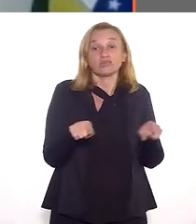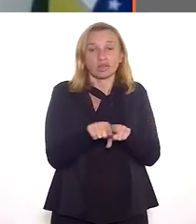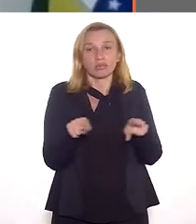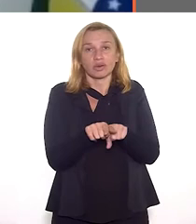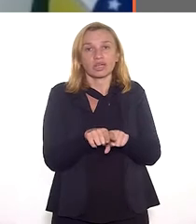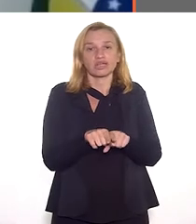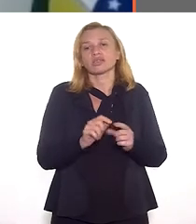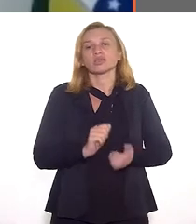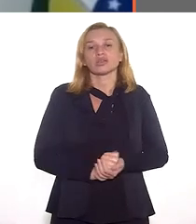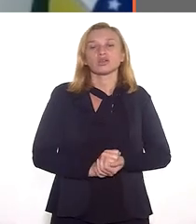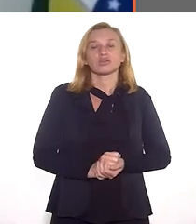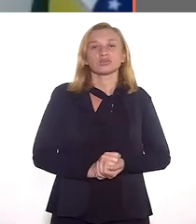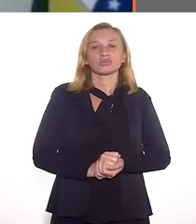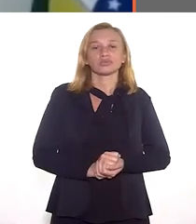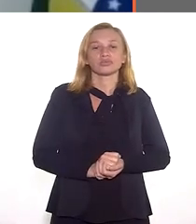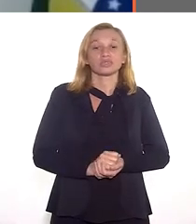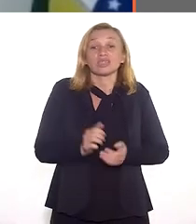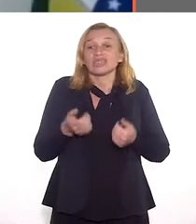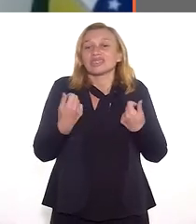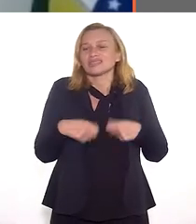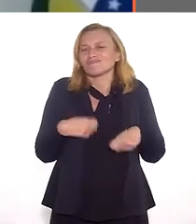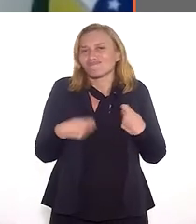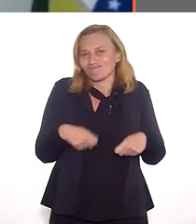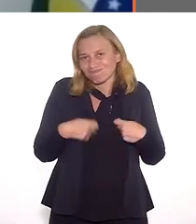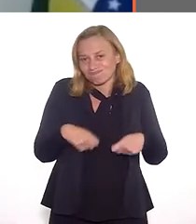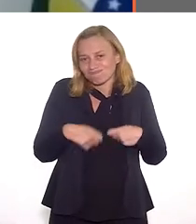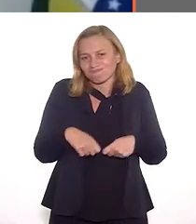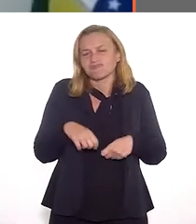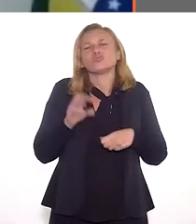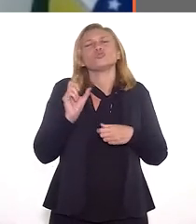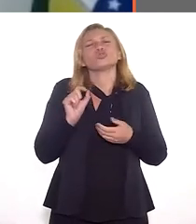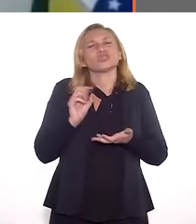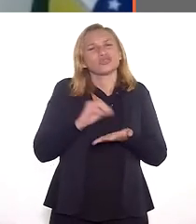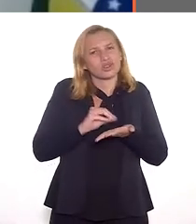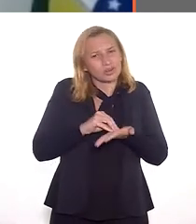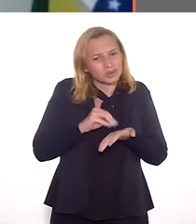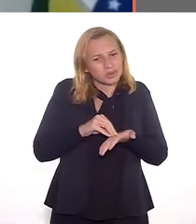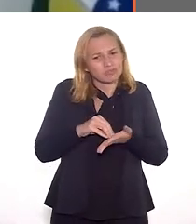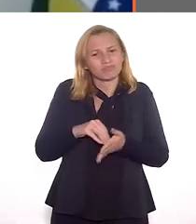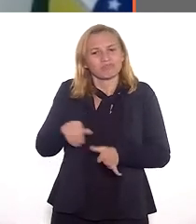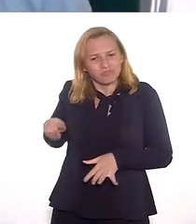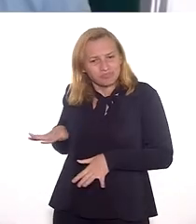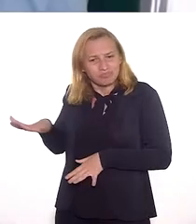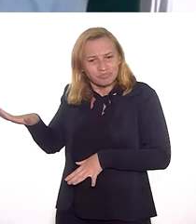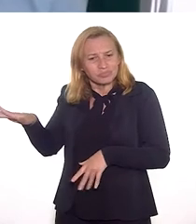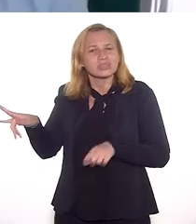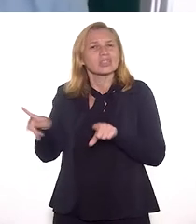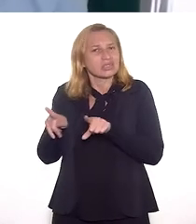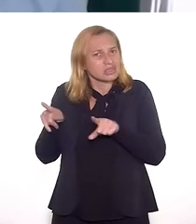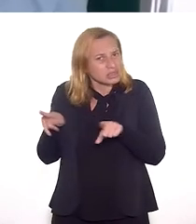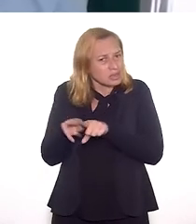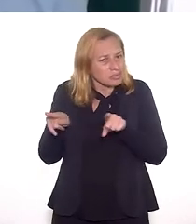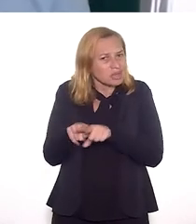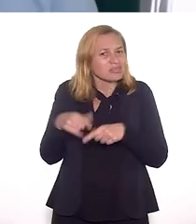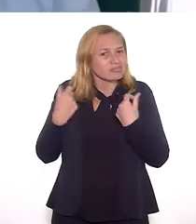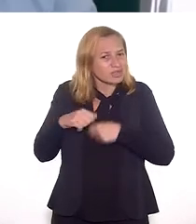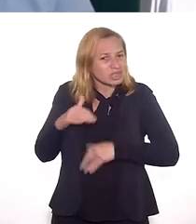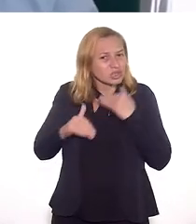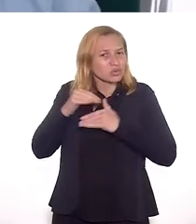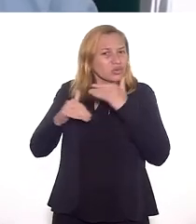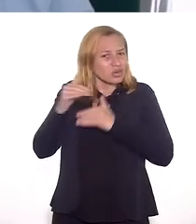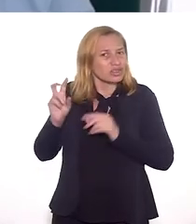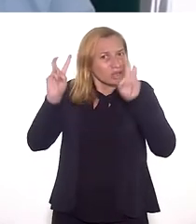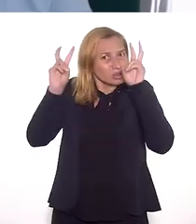e muito mencionadas também em função do quadro de carências, do que falta ali. As favelas são também, e é